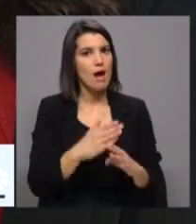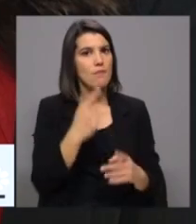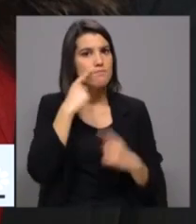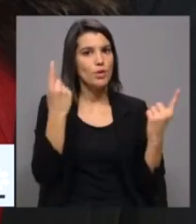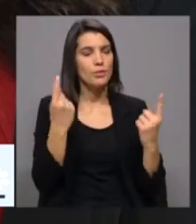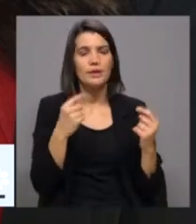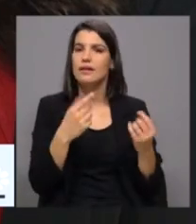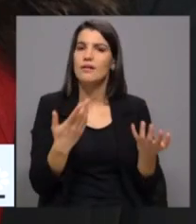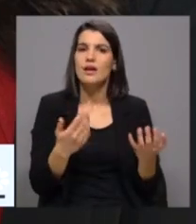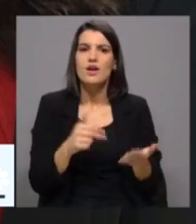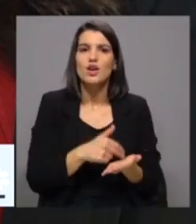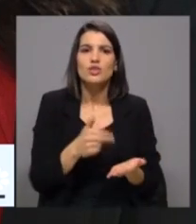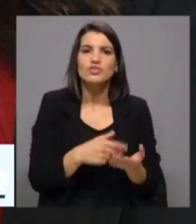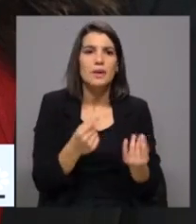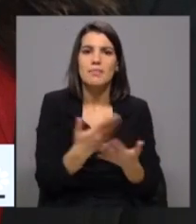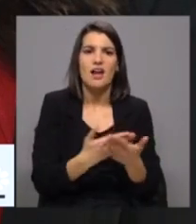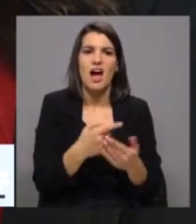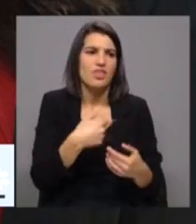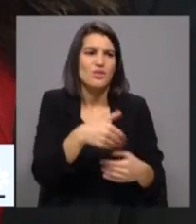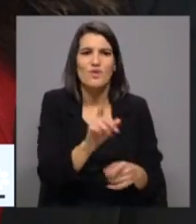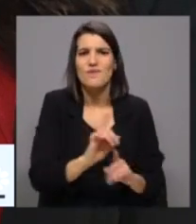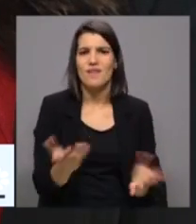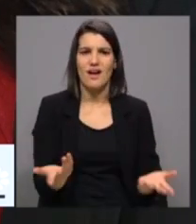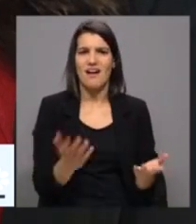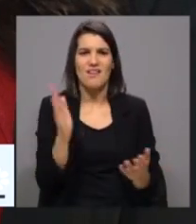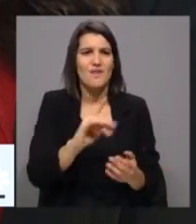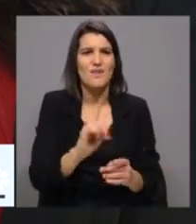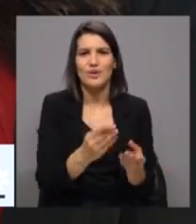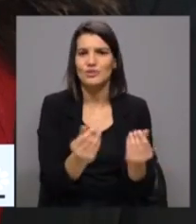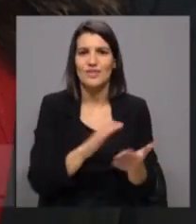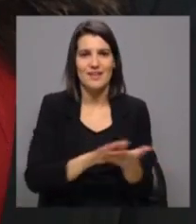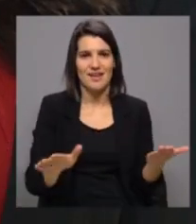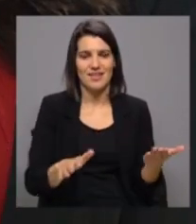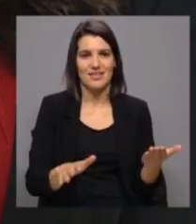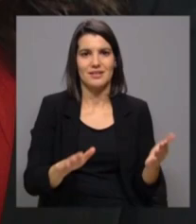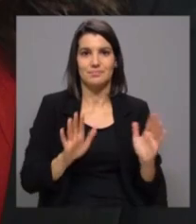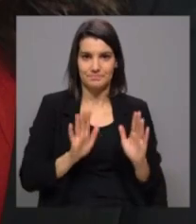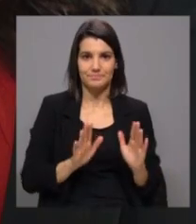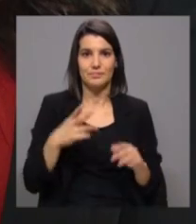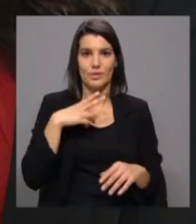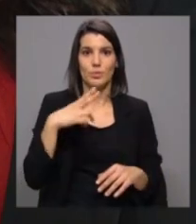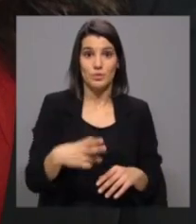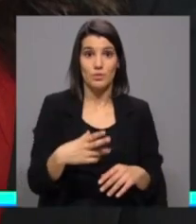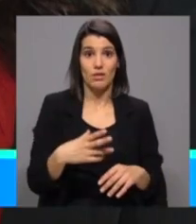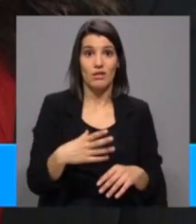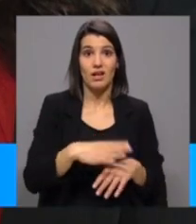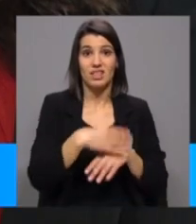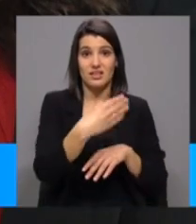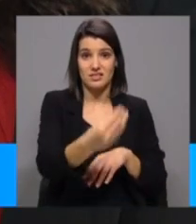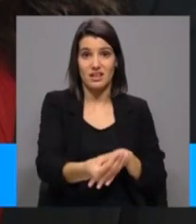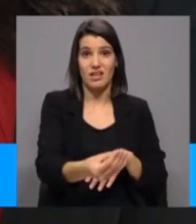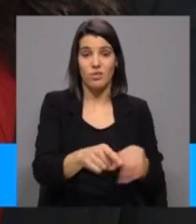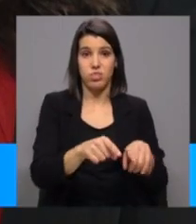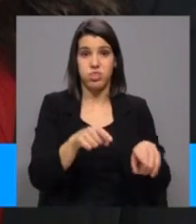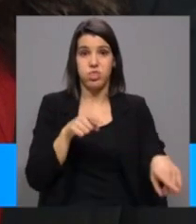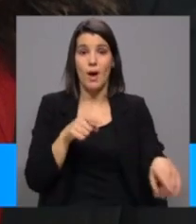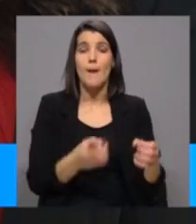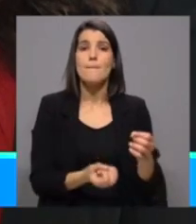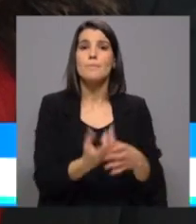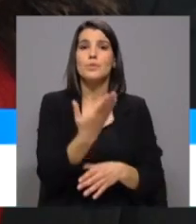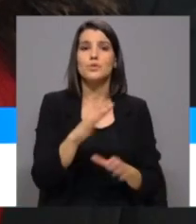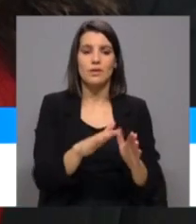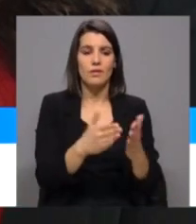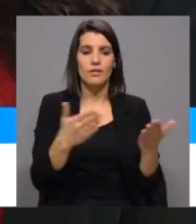para não ficarmos à espera de um mercado que nunca vai chegar e nunca vai resolver nada. Portugal está atrasado na produção fotovoltaica